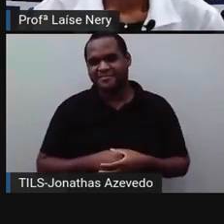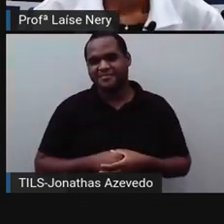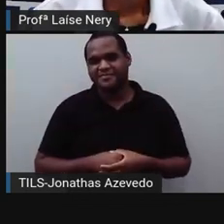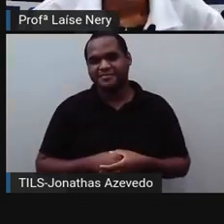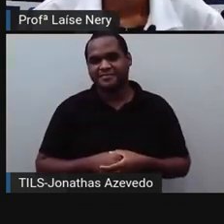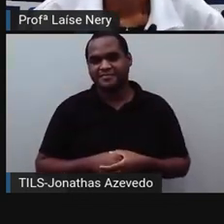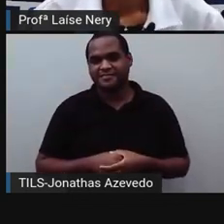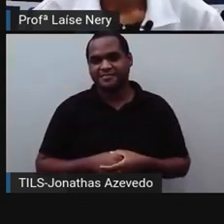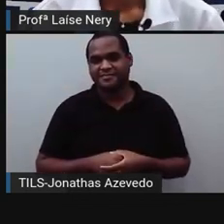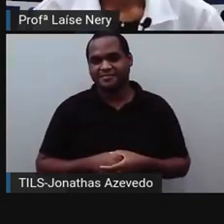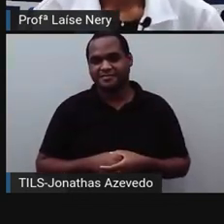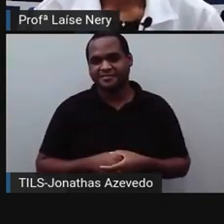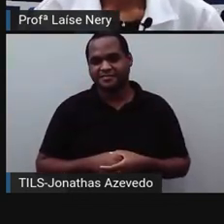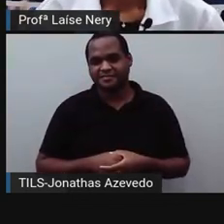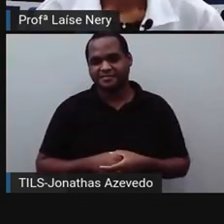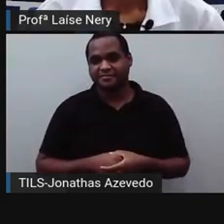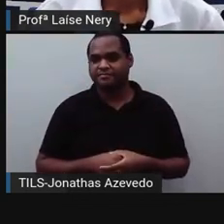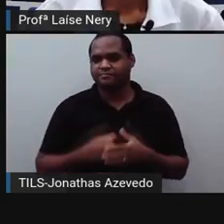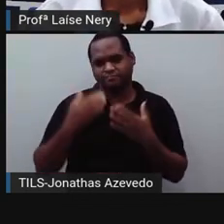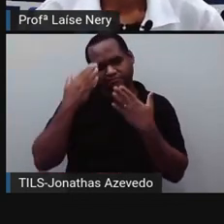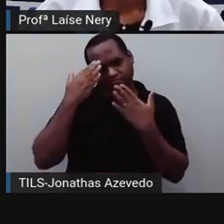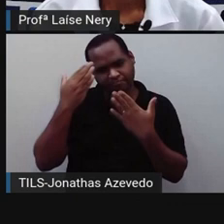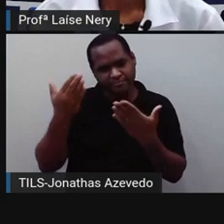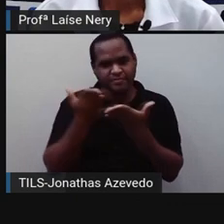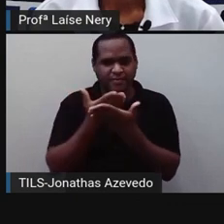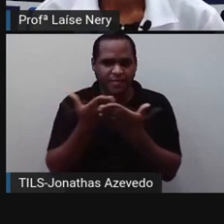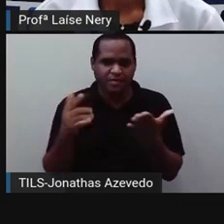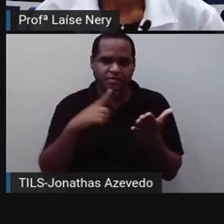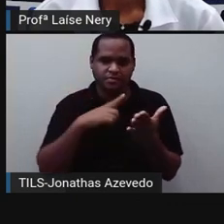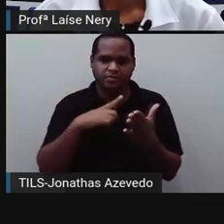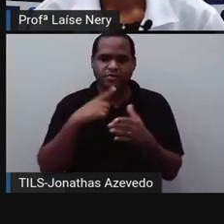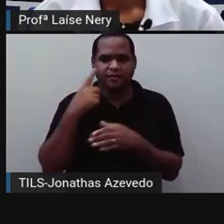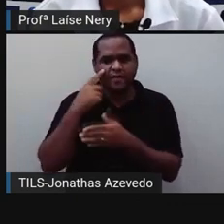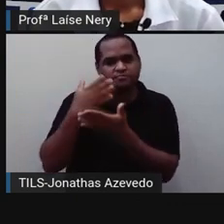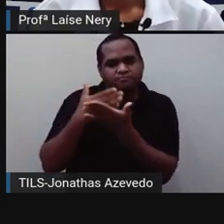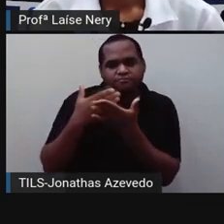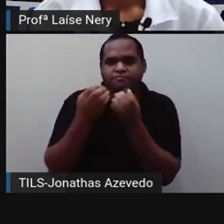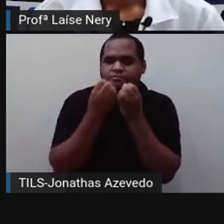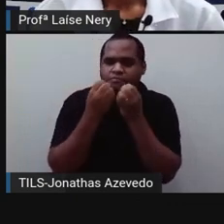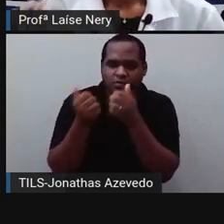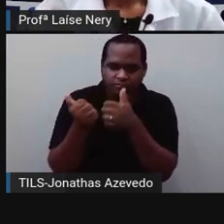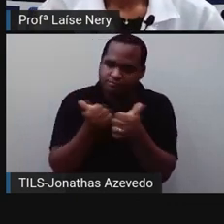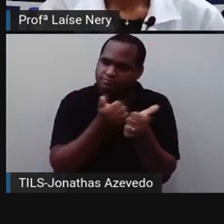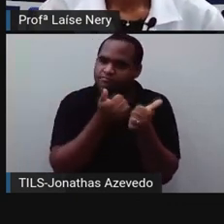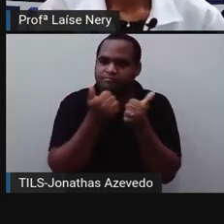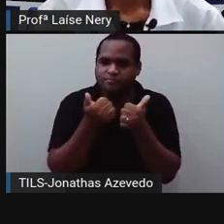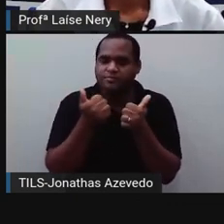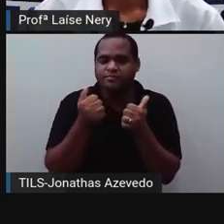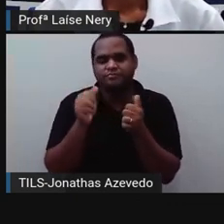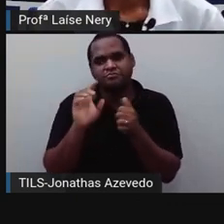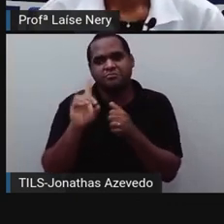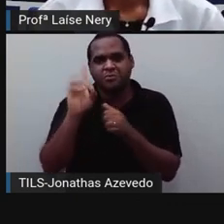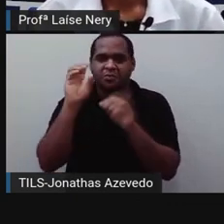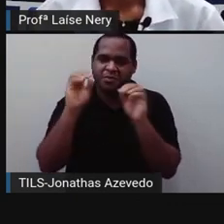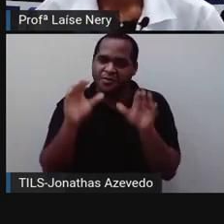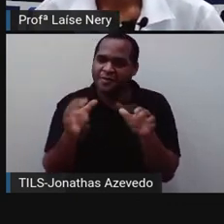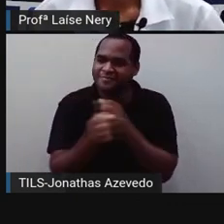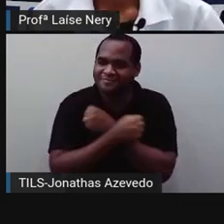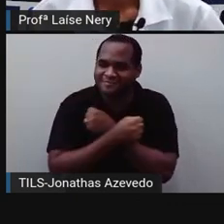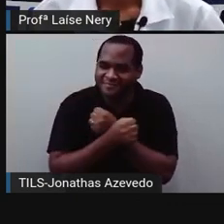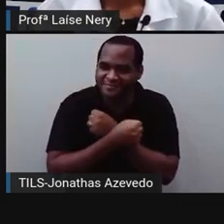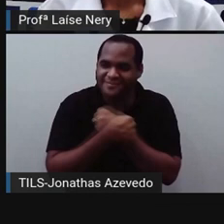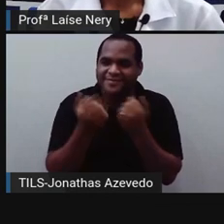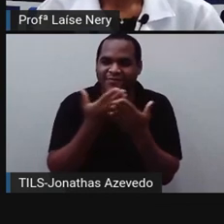Então, pessoal, eu agradeço a vocês por terem ficado até aqui. Fiquem com Deus. Um abraço para